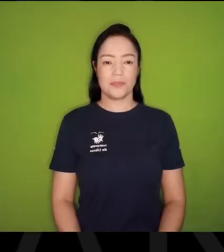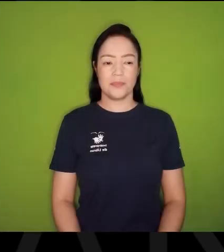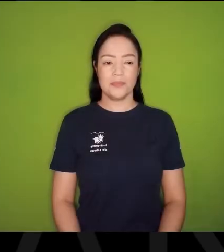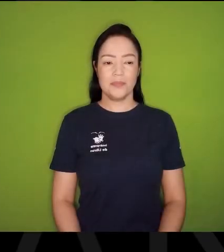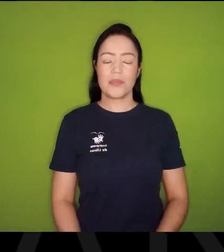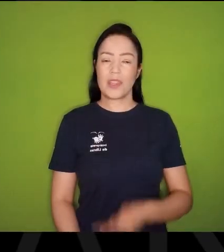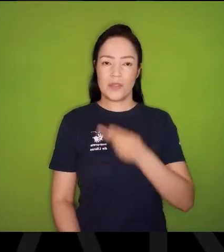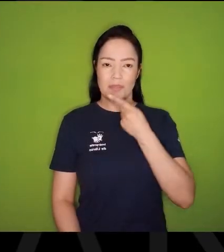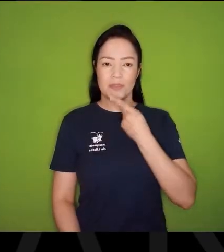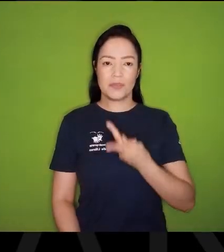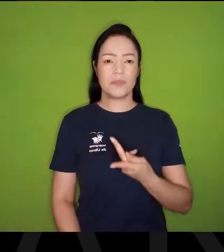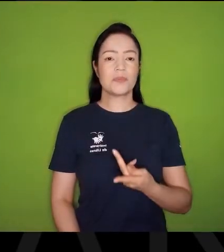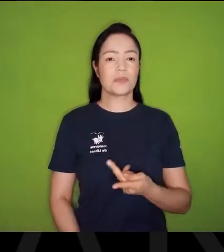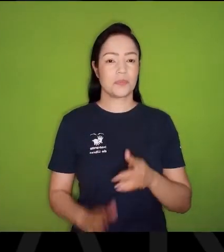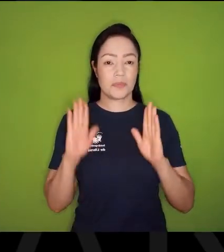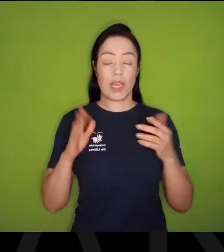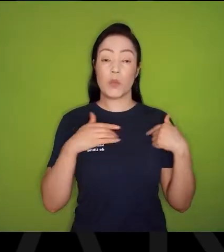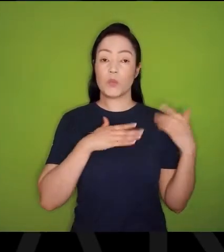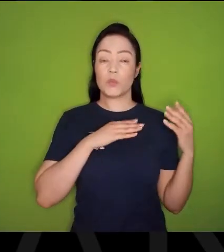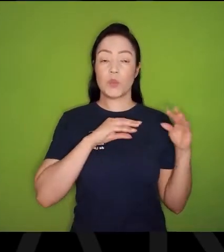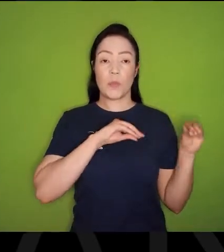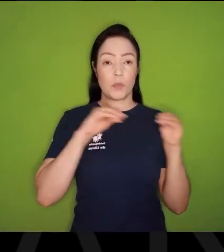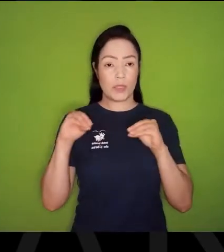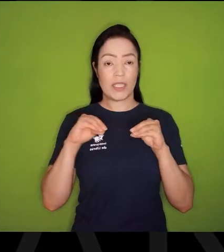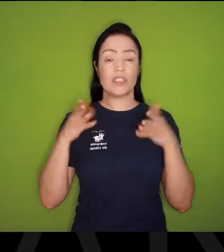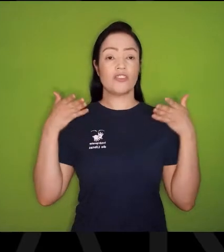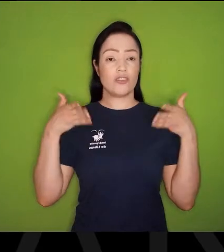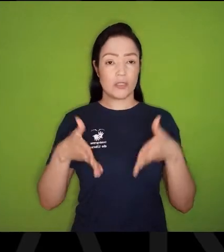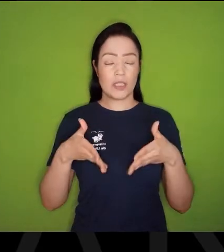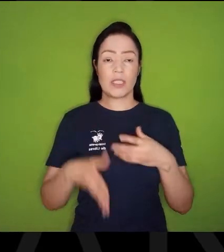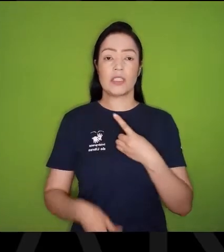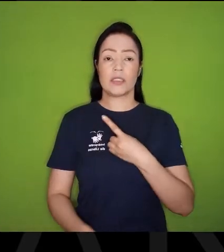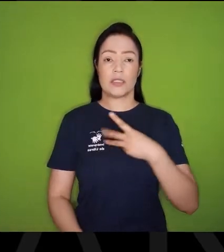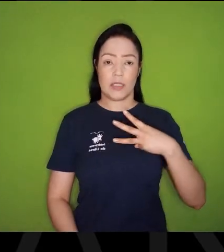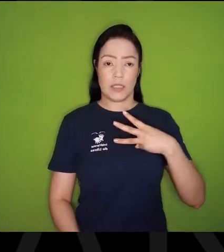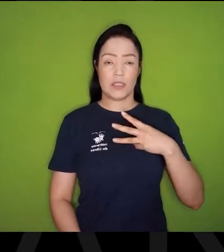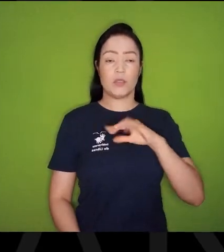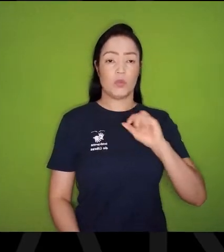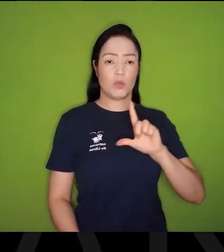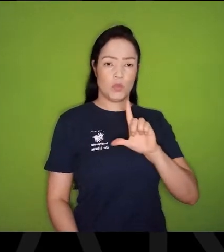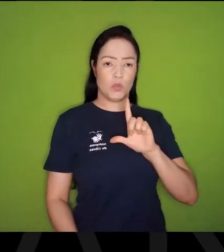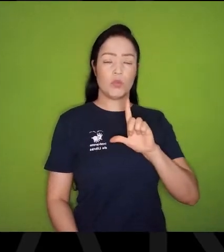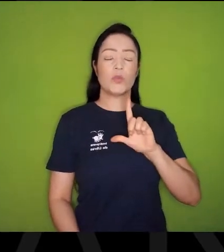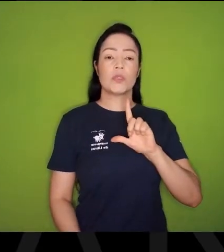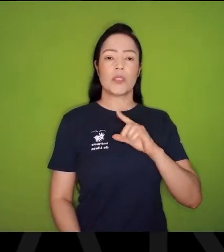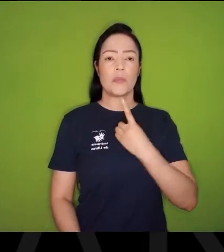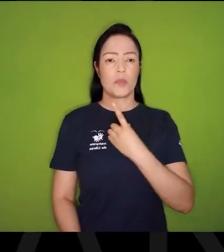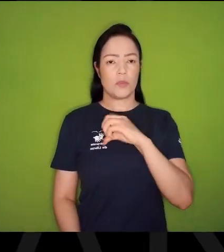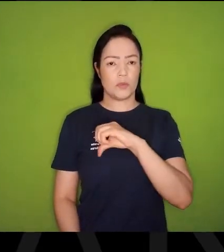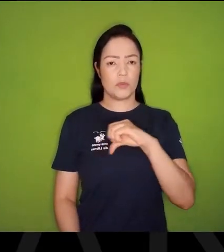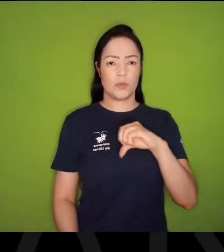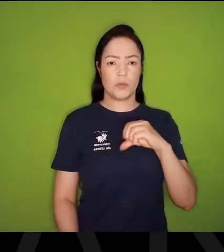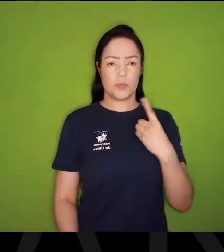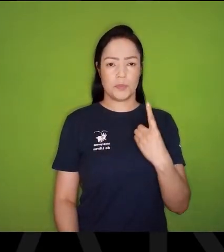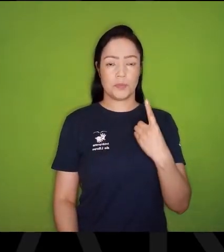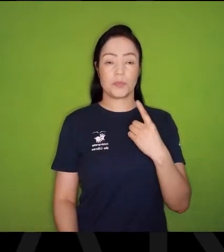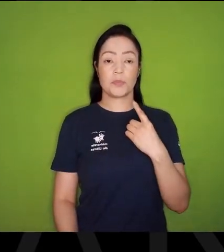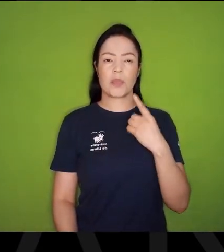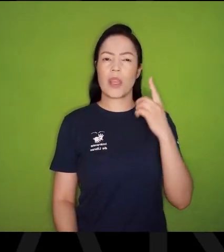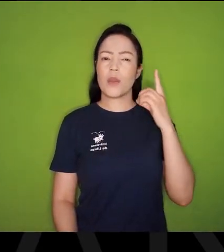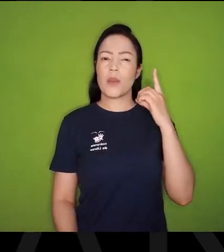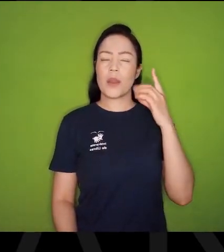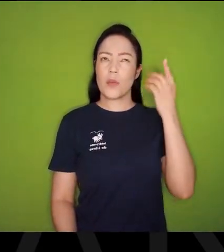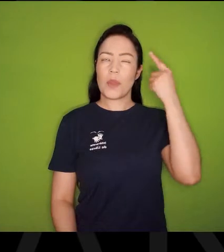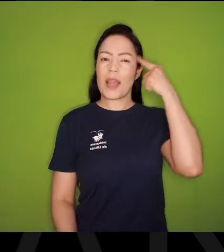Eu falei aqui que eu cheguei em São Paulo no dia 13 de julho de 1991, um sábado.